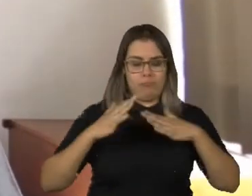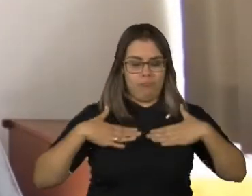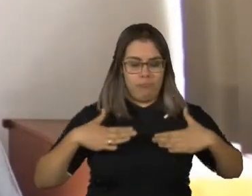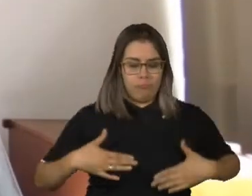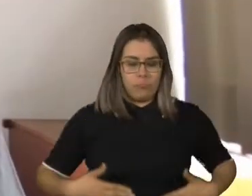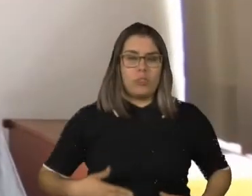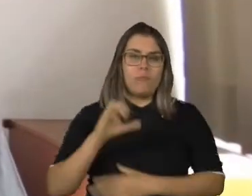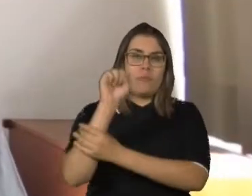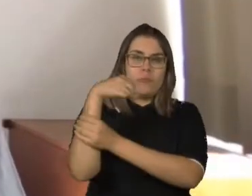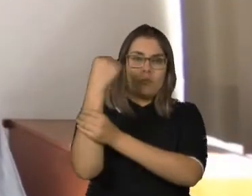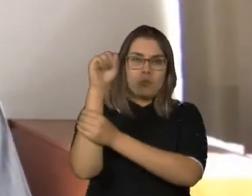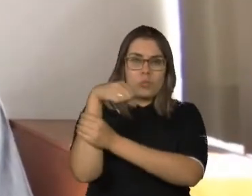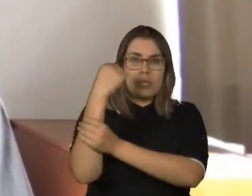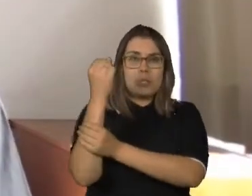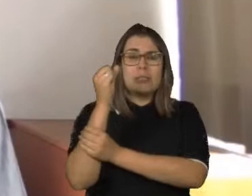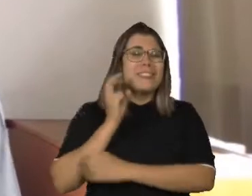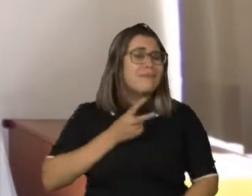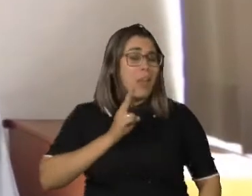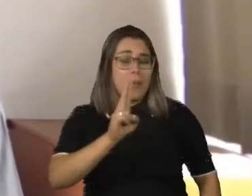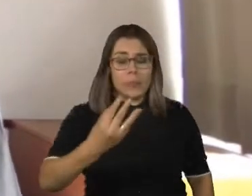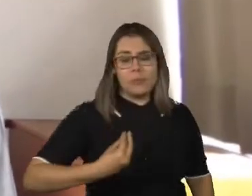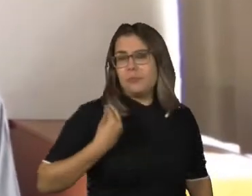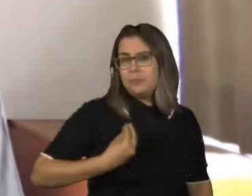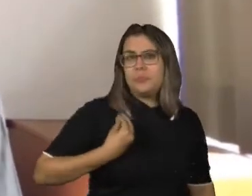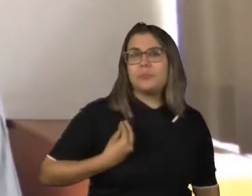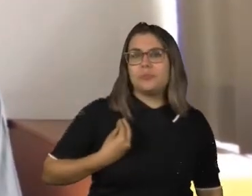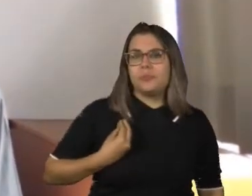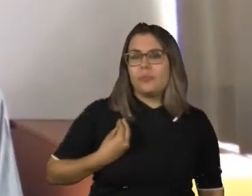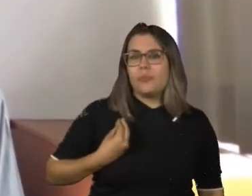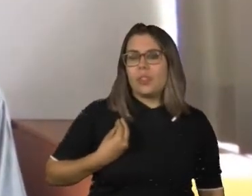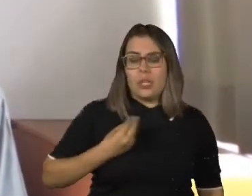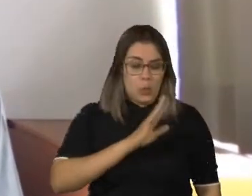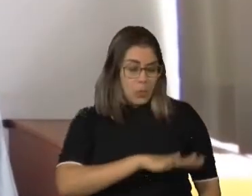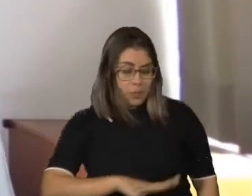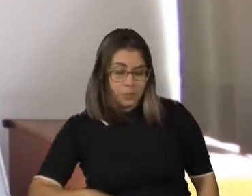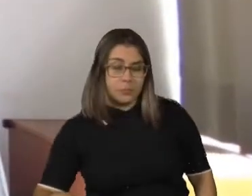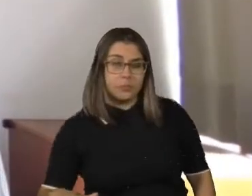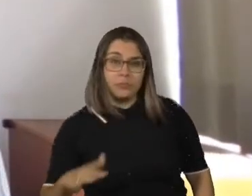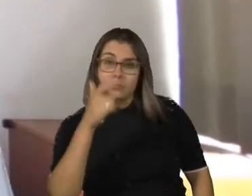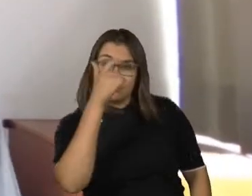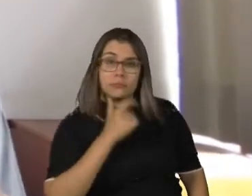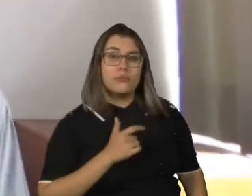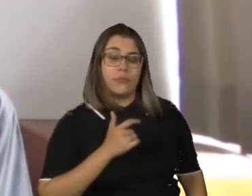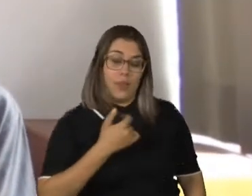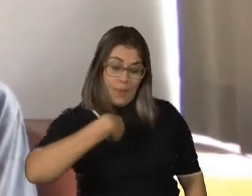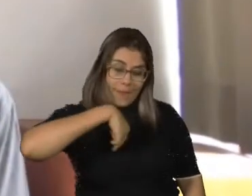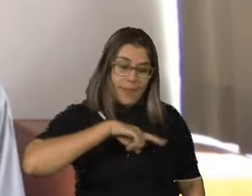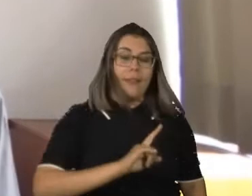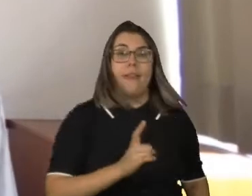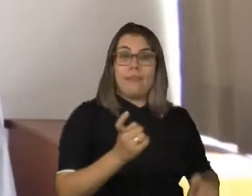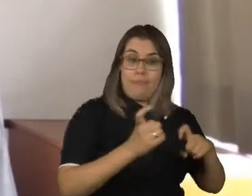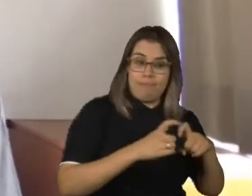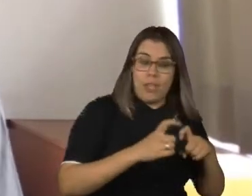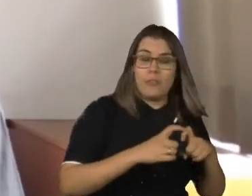faço reabilitação desde sempre. E quando pequeno, eu fazia na clínica e também em